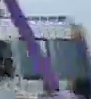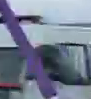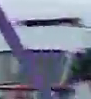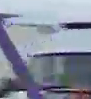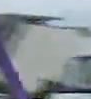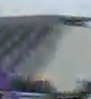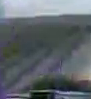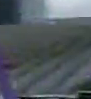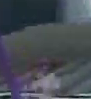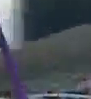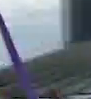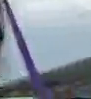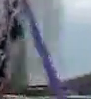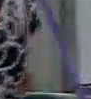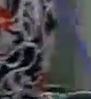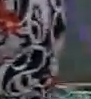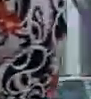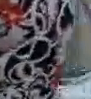Legenda